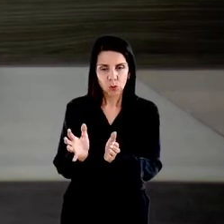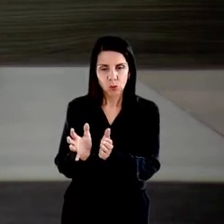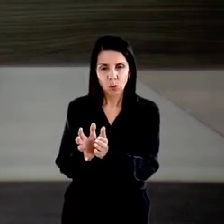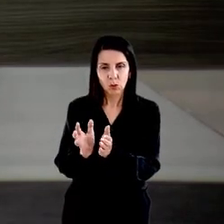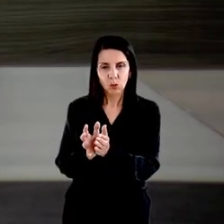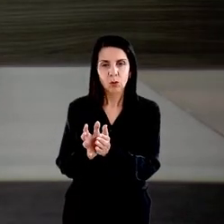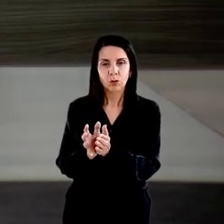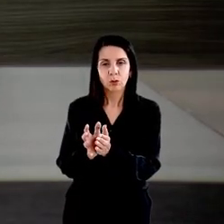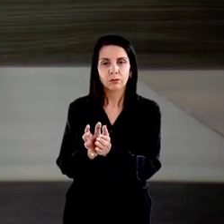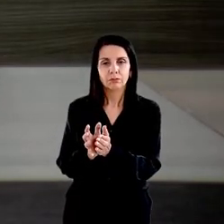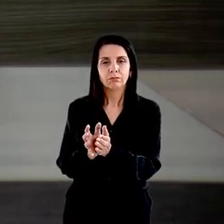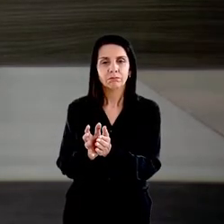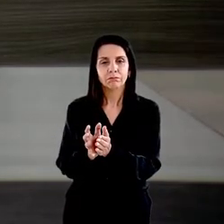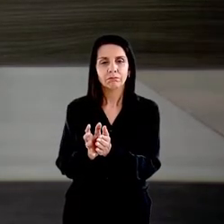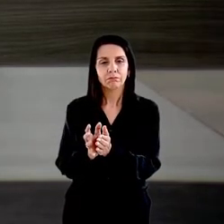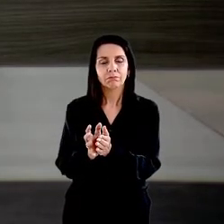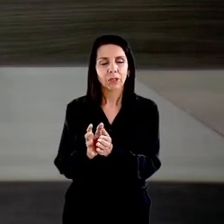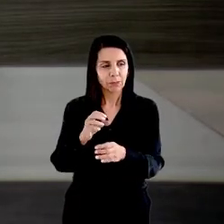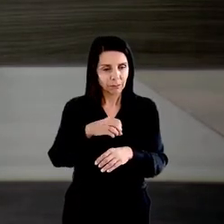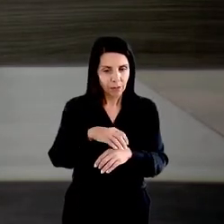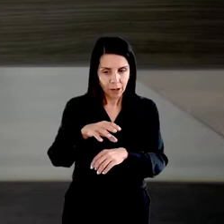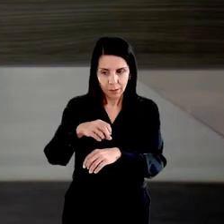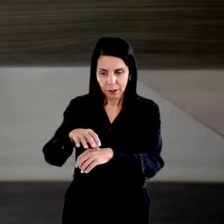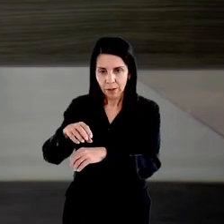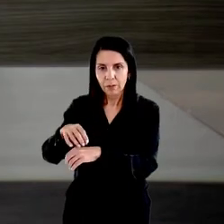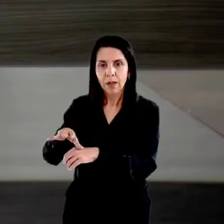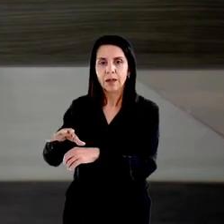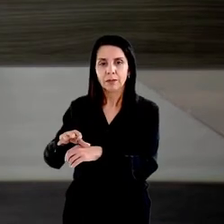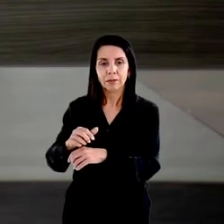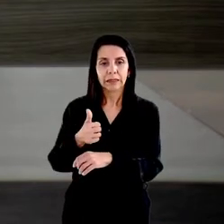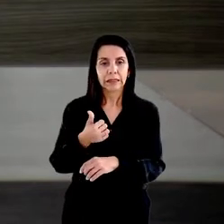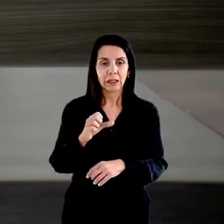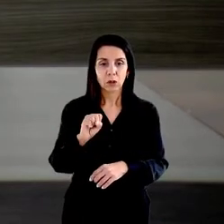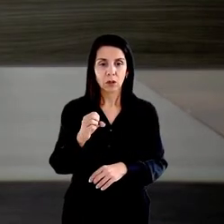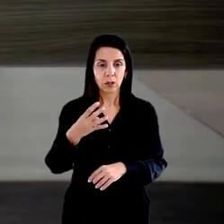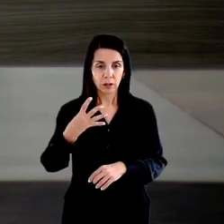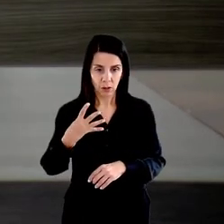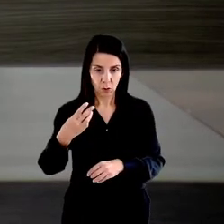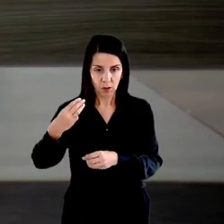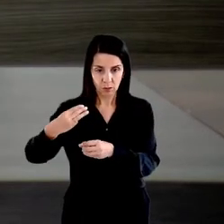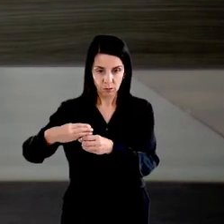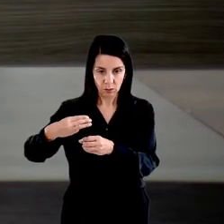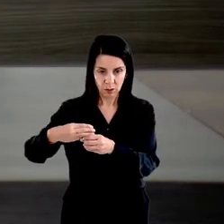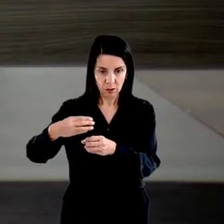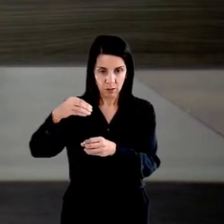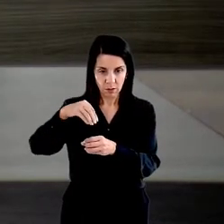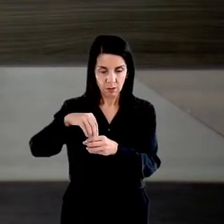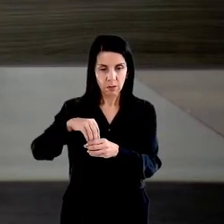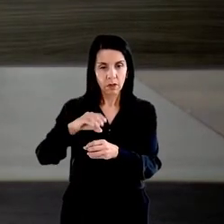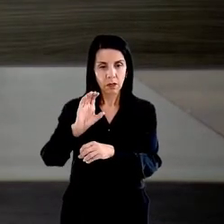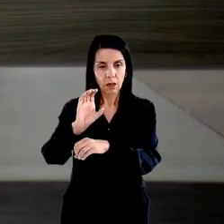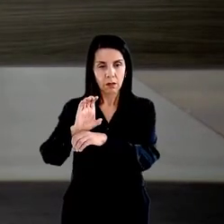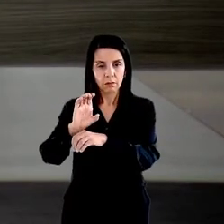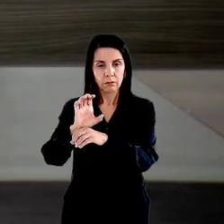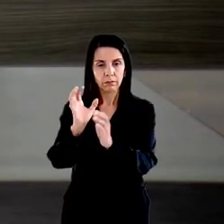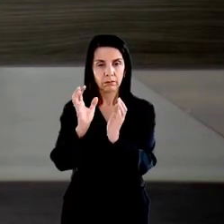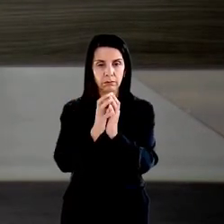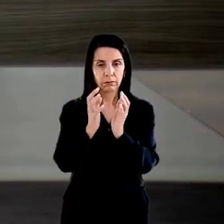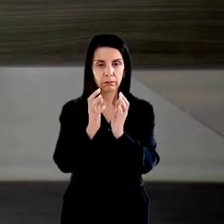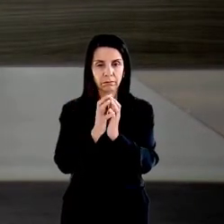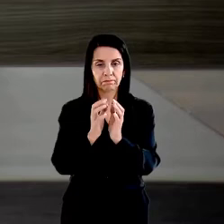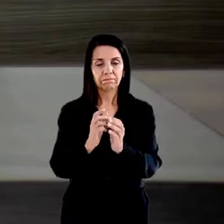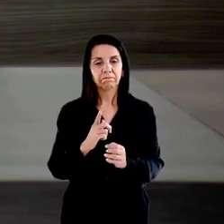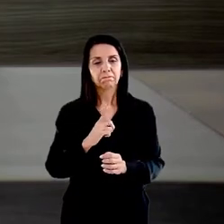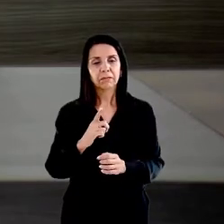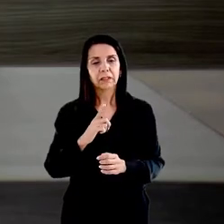representantes dos executivos municipais dos 184 municípios do Estado de Pernambuco, aqueles municípios